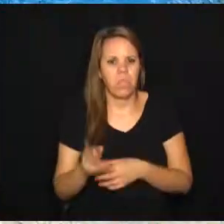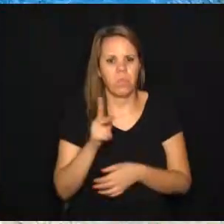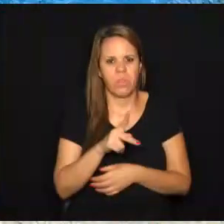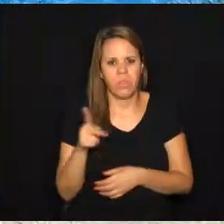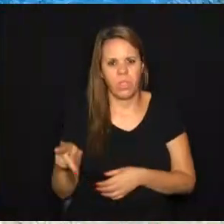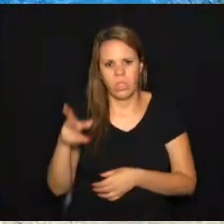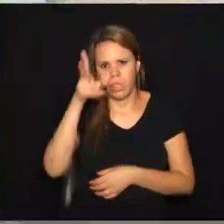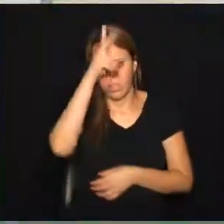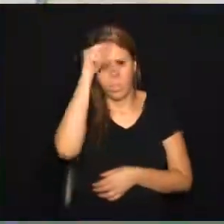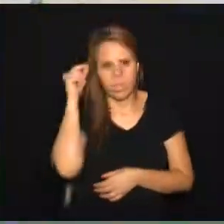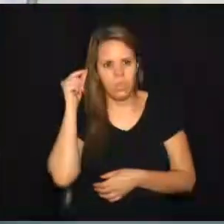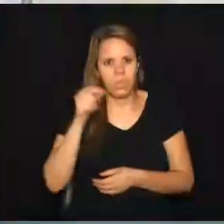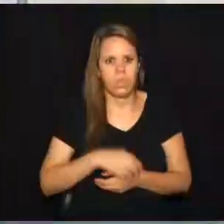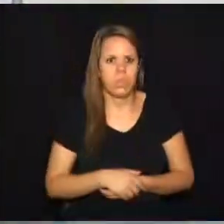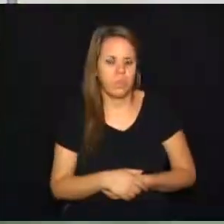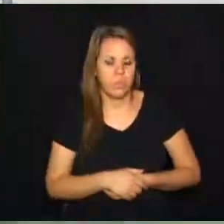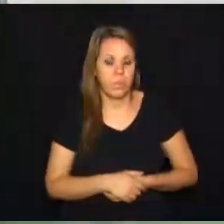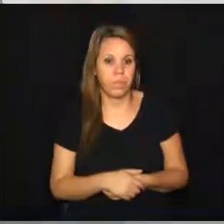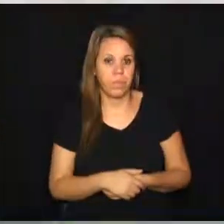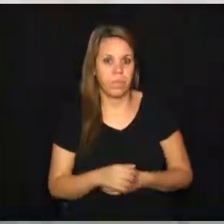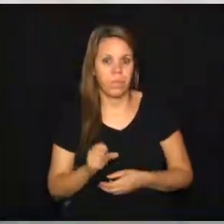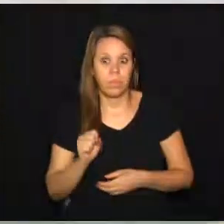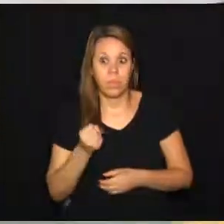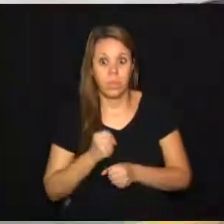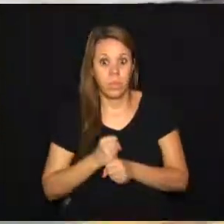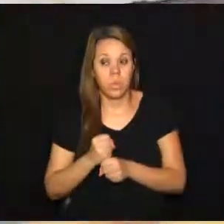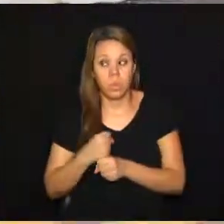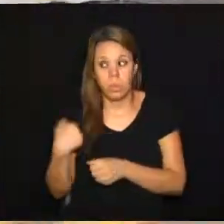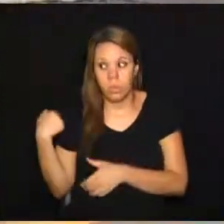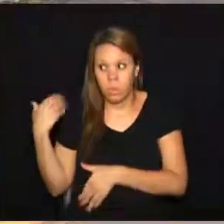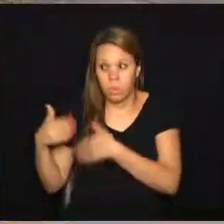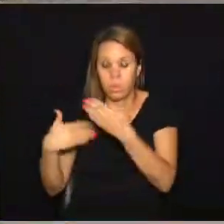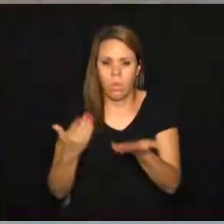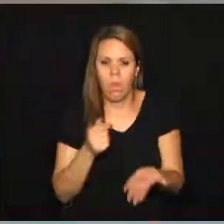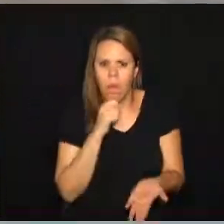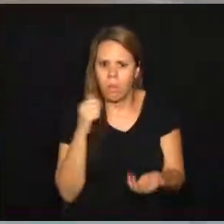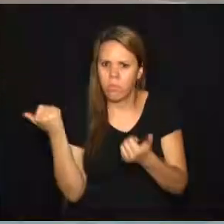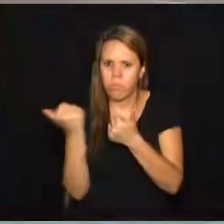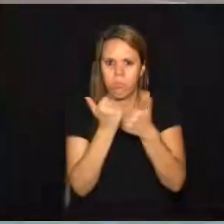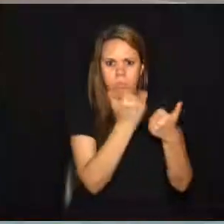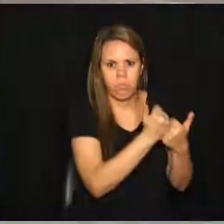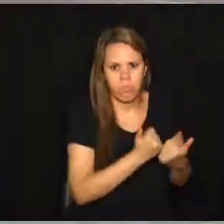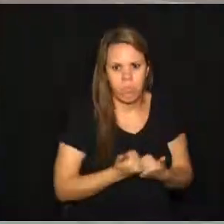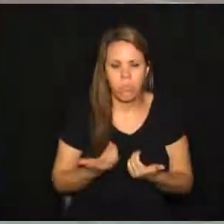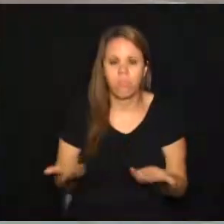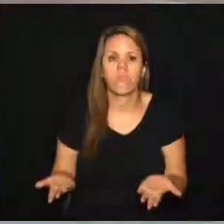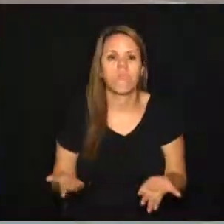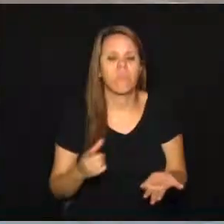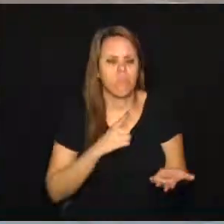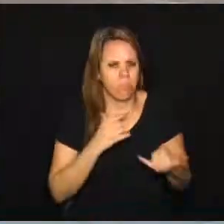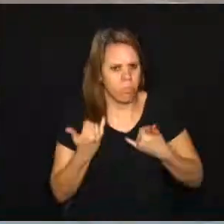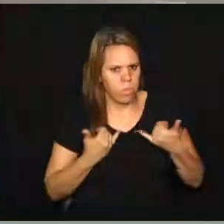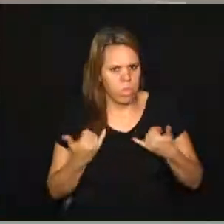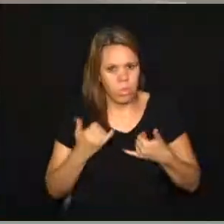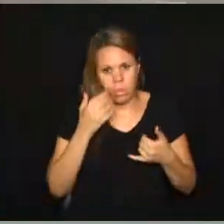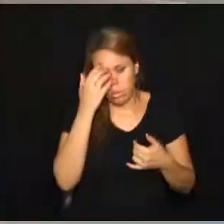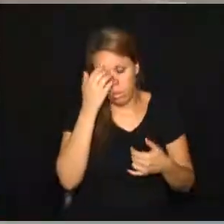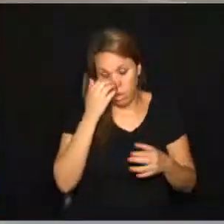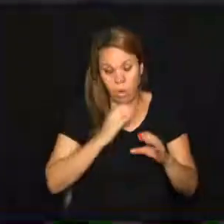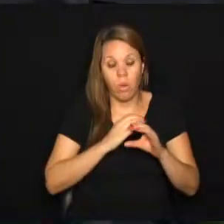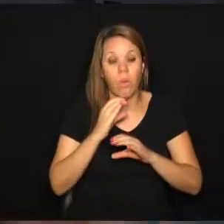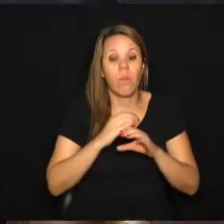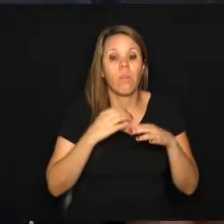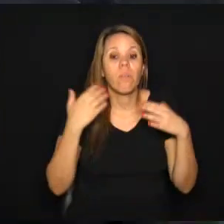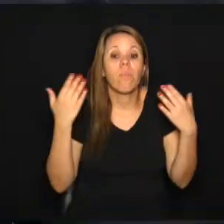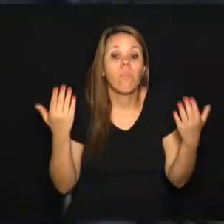na rede municipal há oito anos atrás e não estão sendo um reposto. Temos informação que teve um concurso